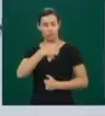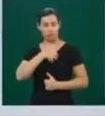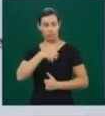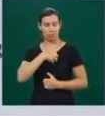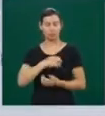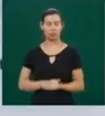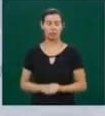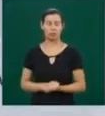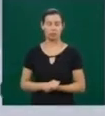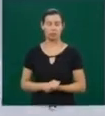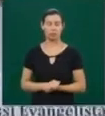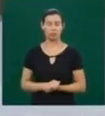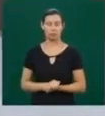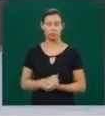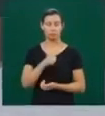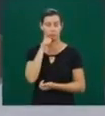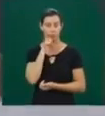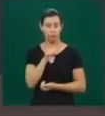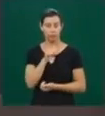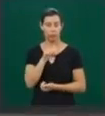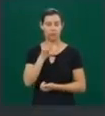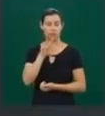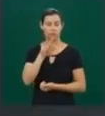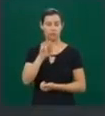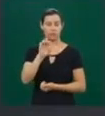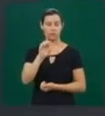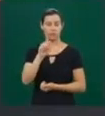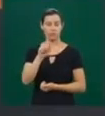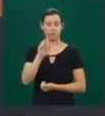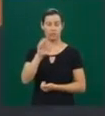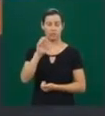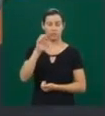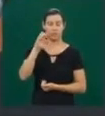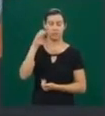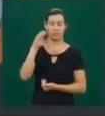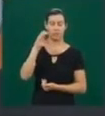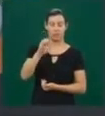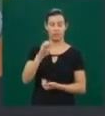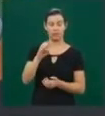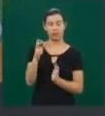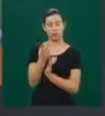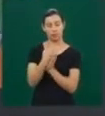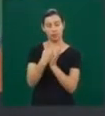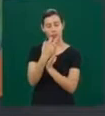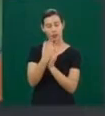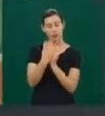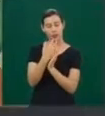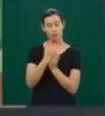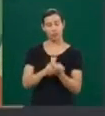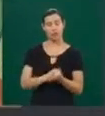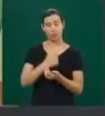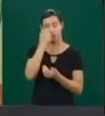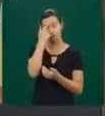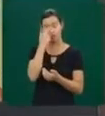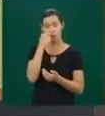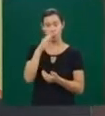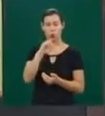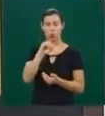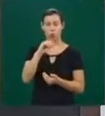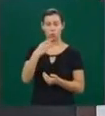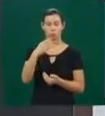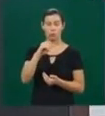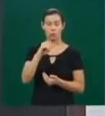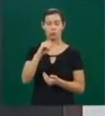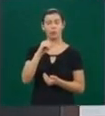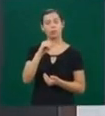quadros que a Regici pintou foi este aqui. Eu pintei porque eu queria um copo de leite diferenciado. Aí eu falei assim,